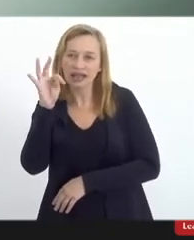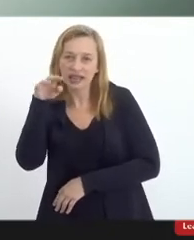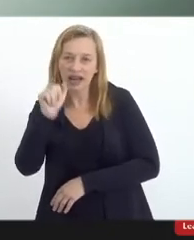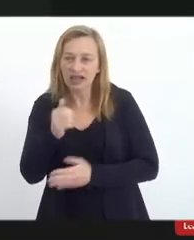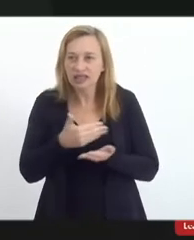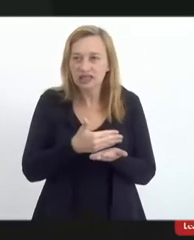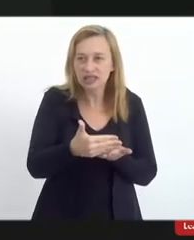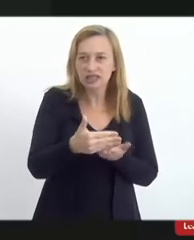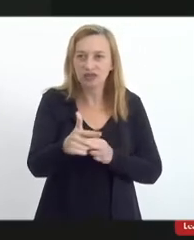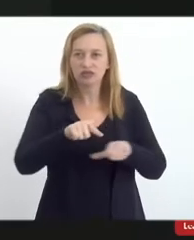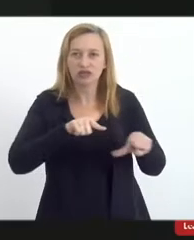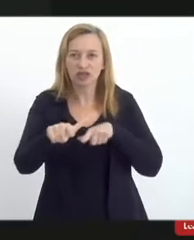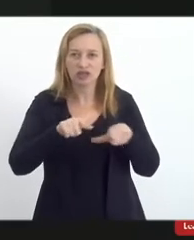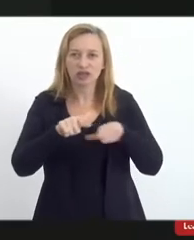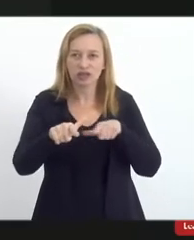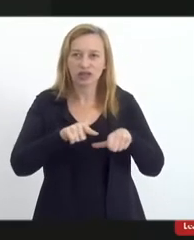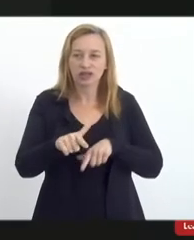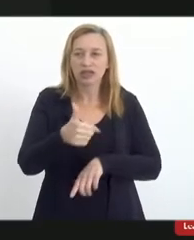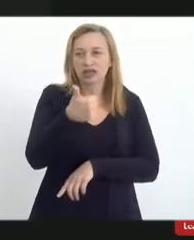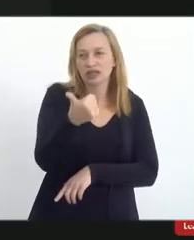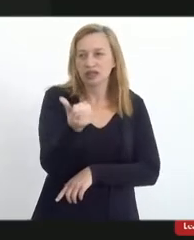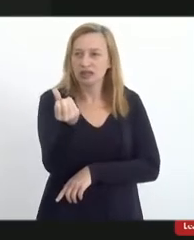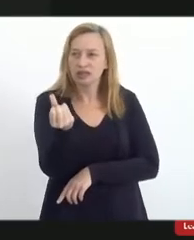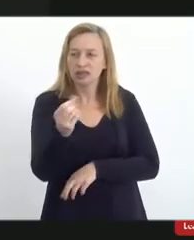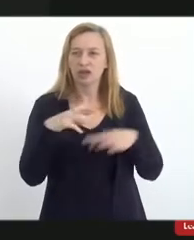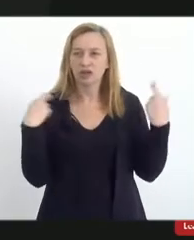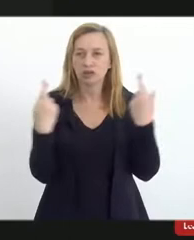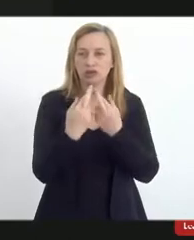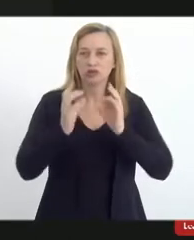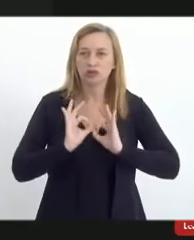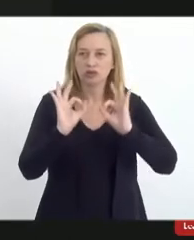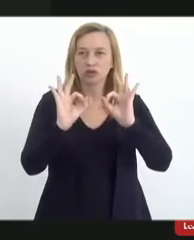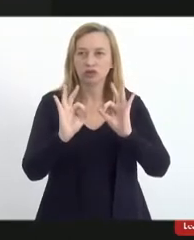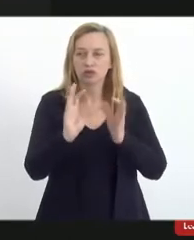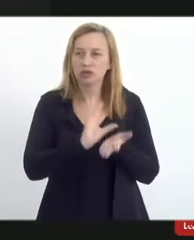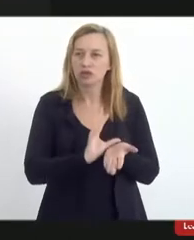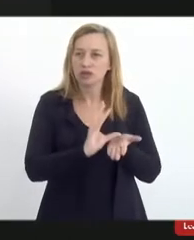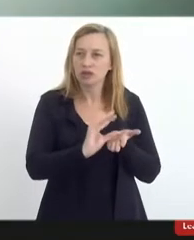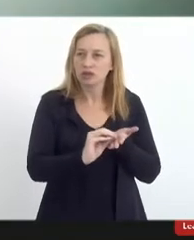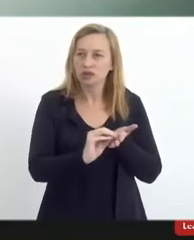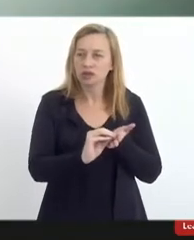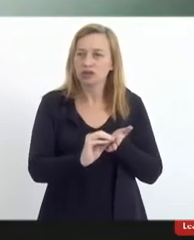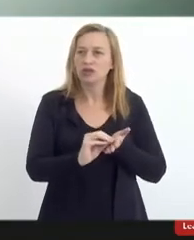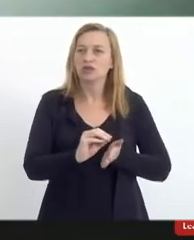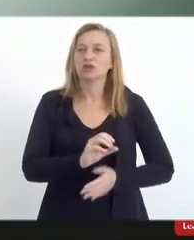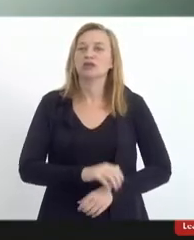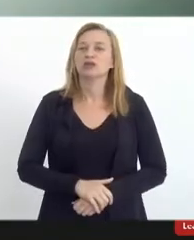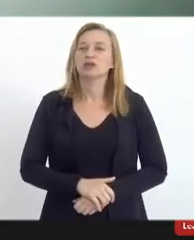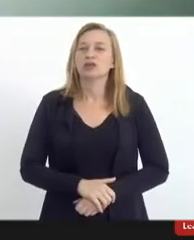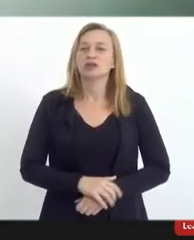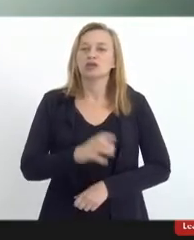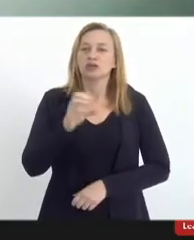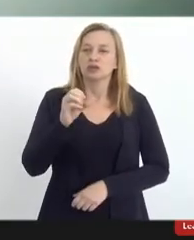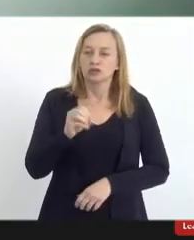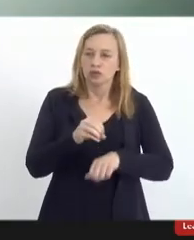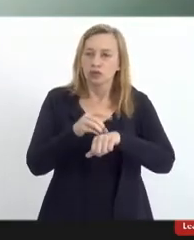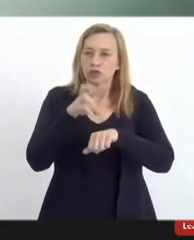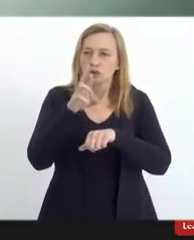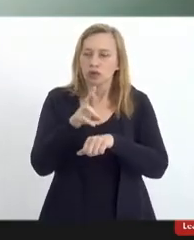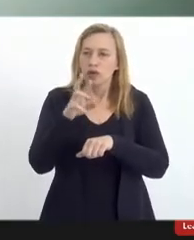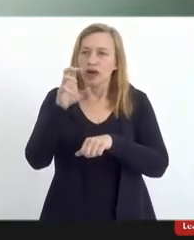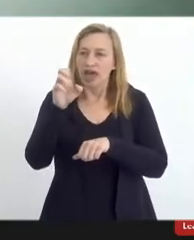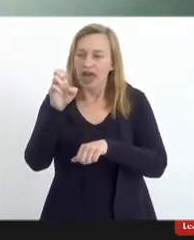abertos os trabalhos da 16ª reunião ordinária com a seguinte pauta, oitivas do doutor Edio da Silva